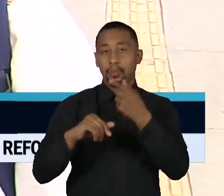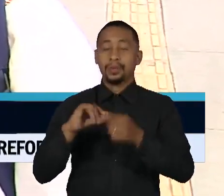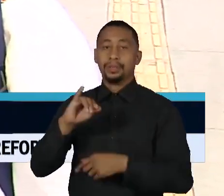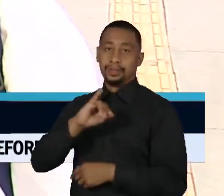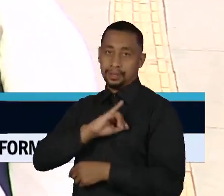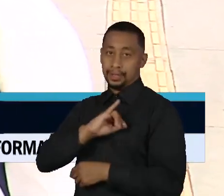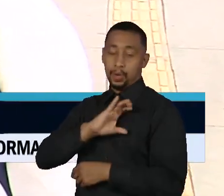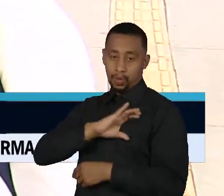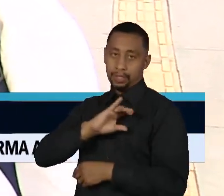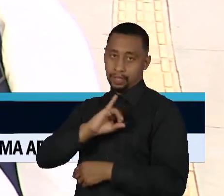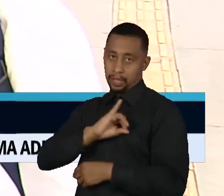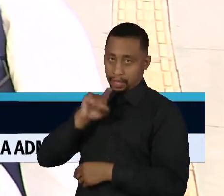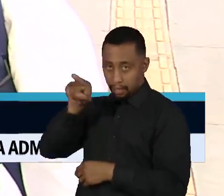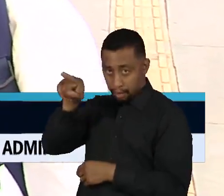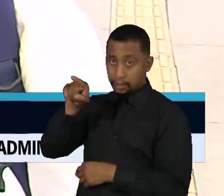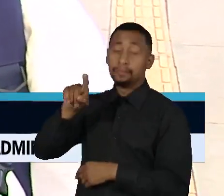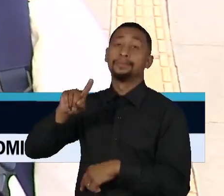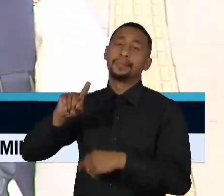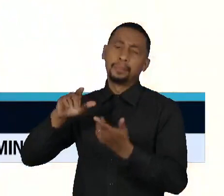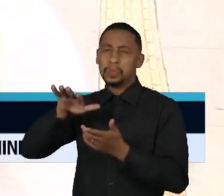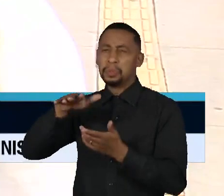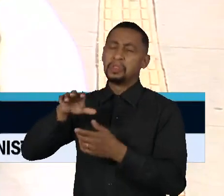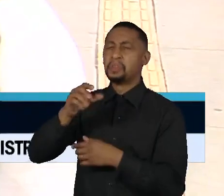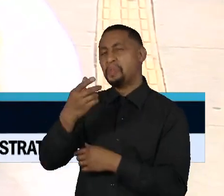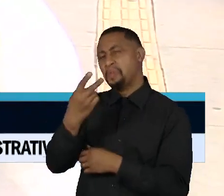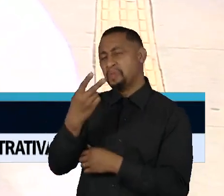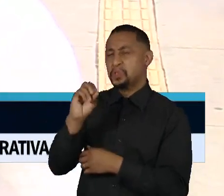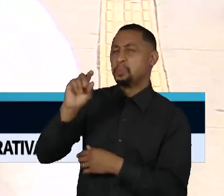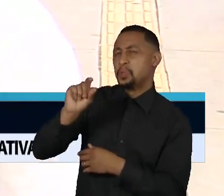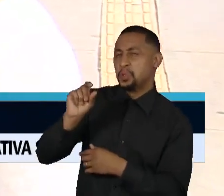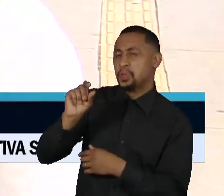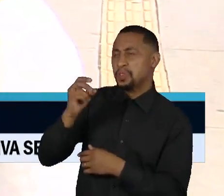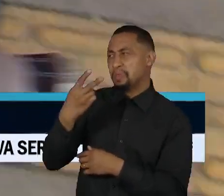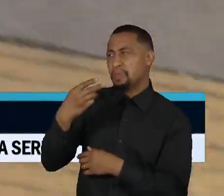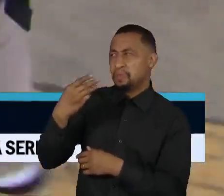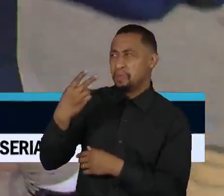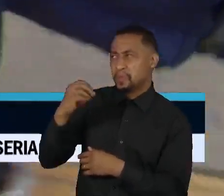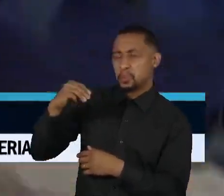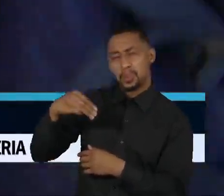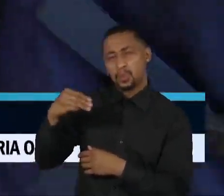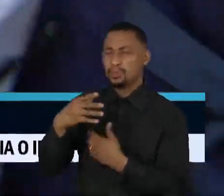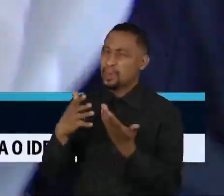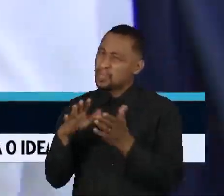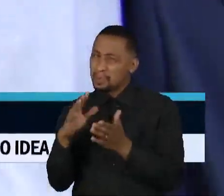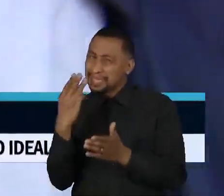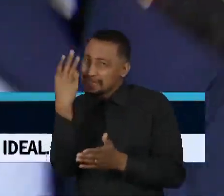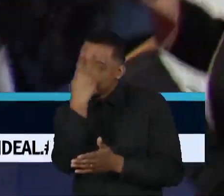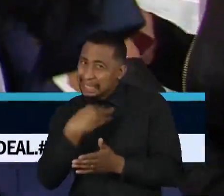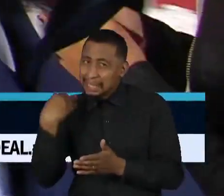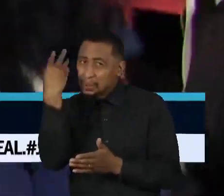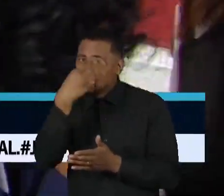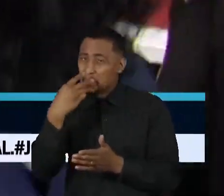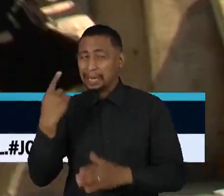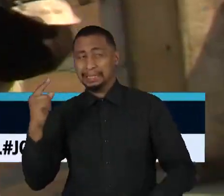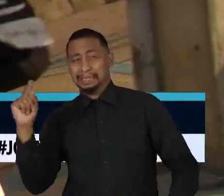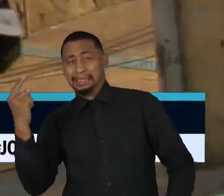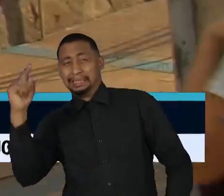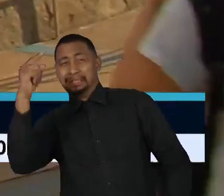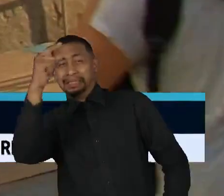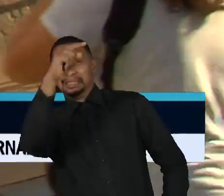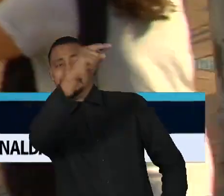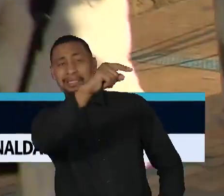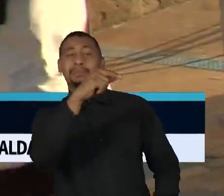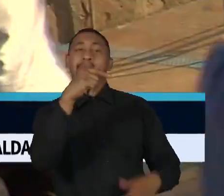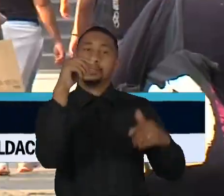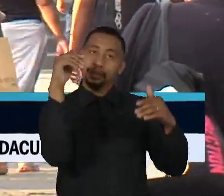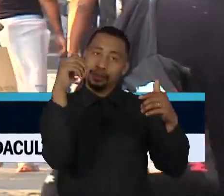um ônibus que leva em média uns 20 minutos para poder chegar na minha casa. Ah, em média umas 3 horas. O tempo perdido no transporte público não é a